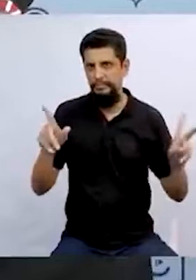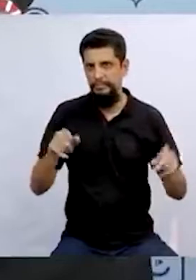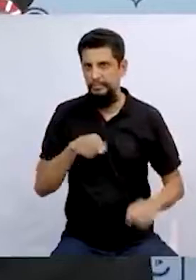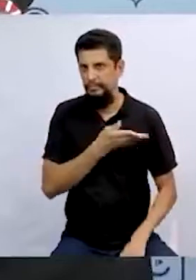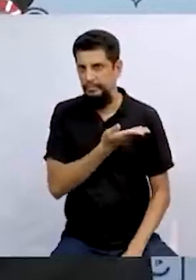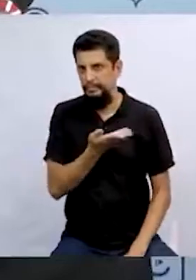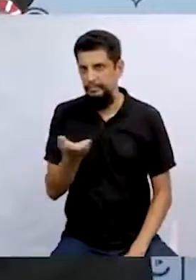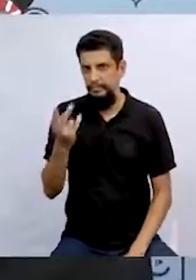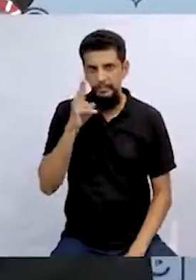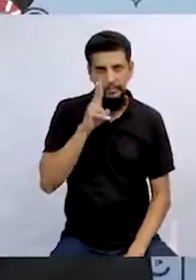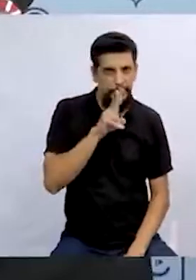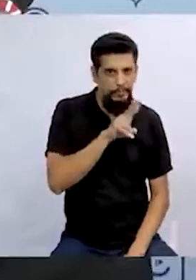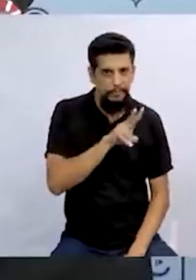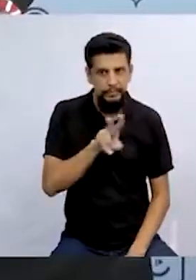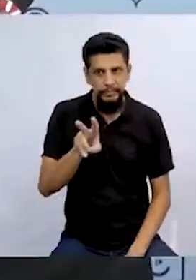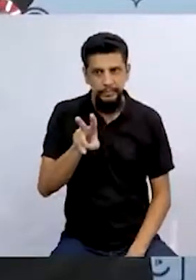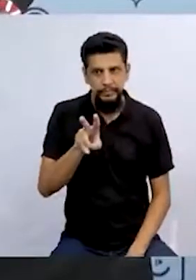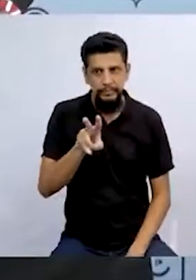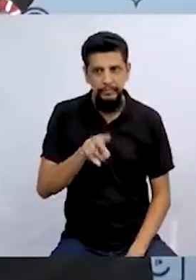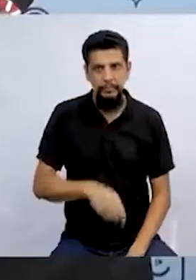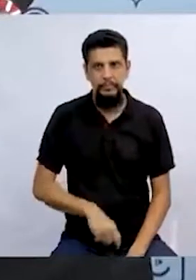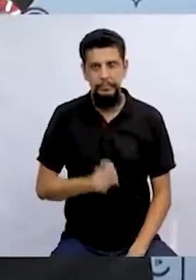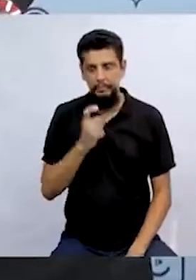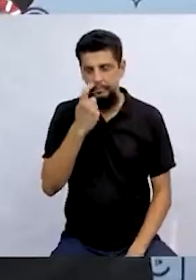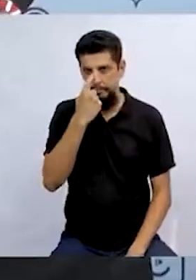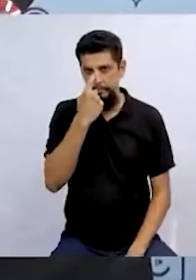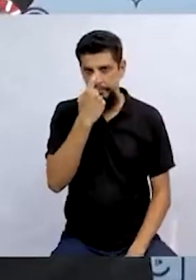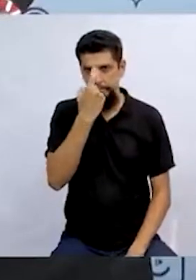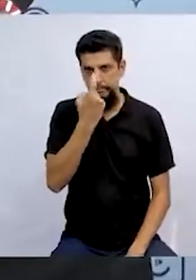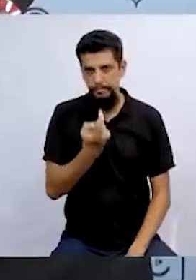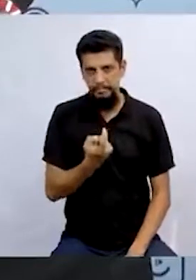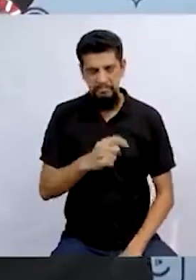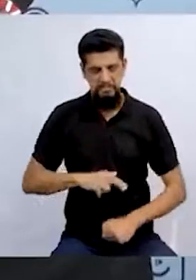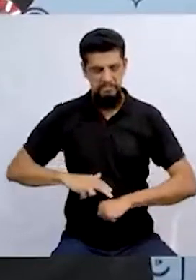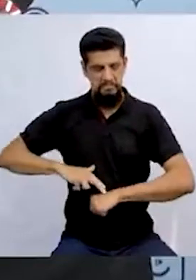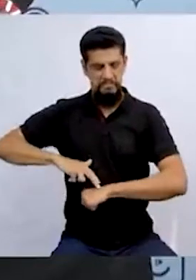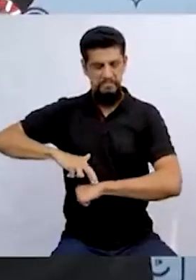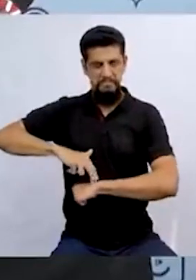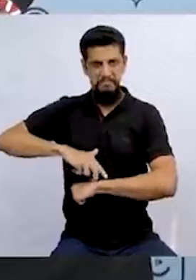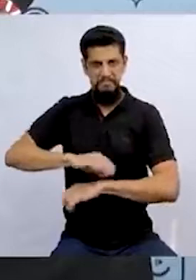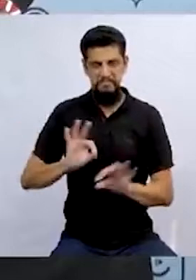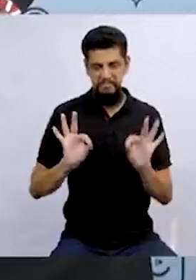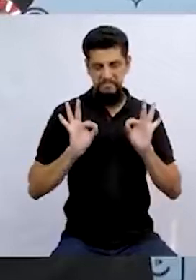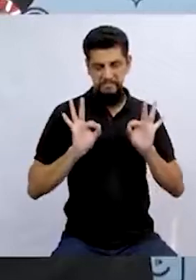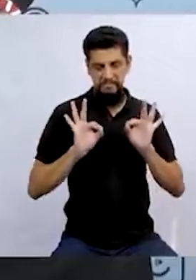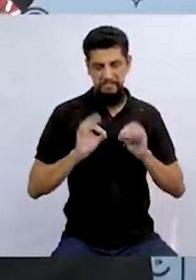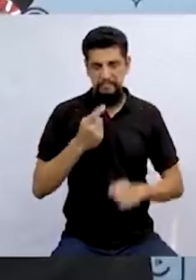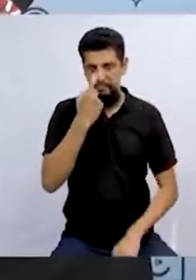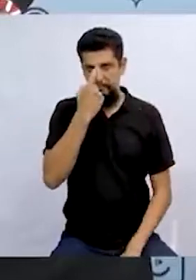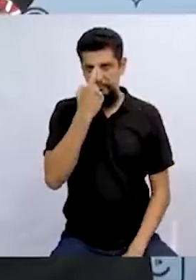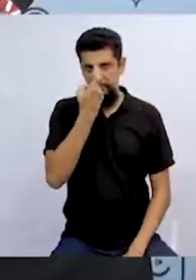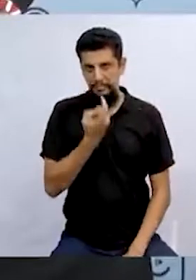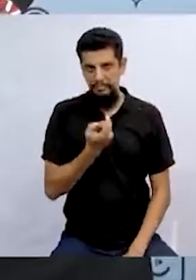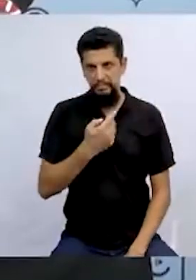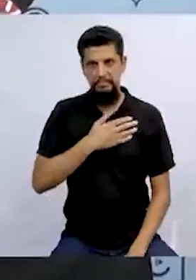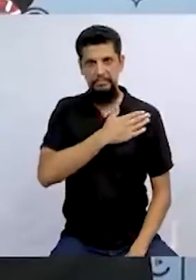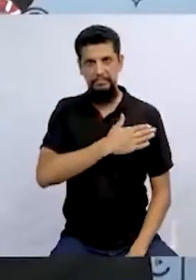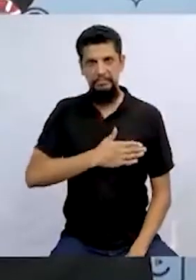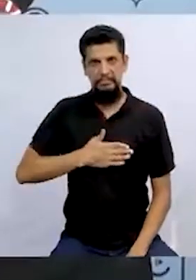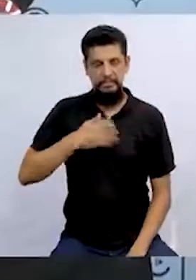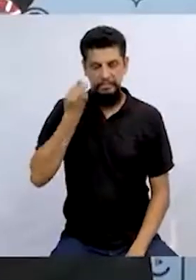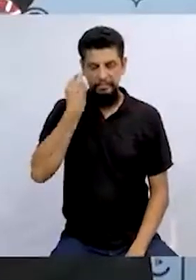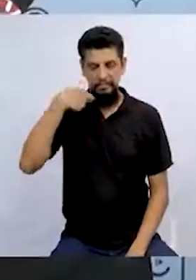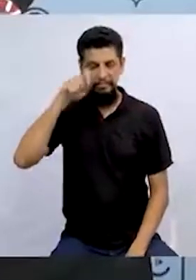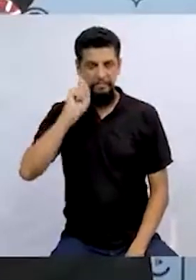Você já ouviu falar de uma bruxa fashionista? Uma bruxa que gosta de